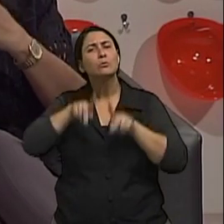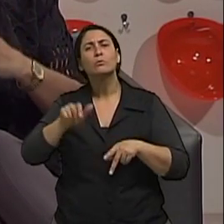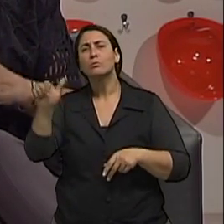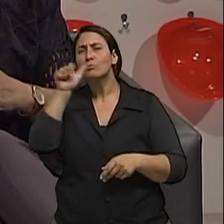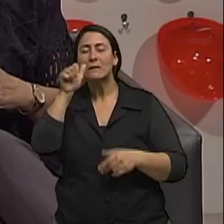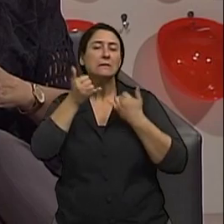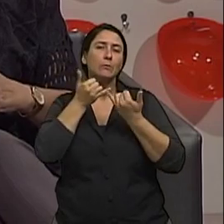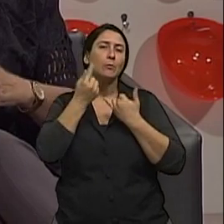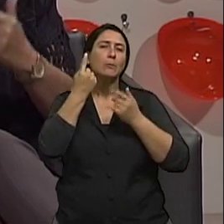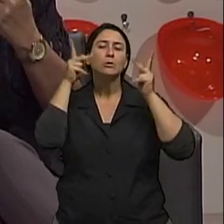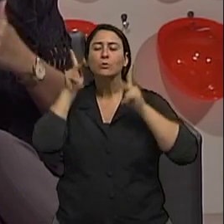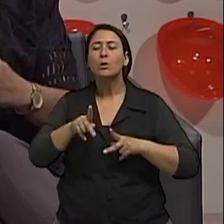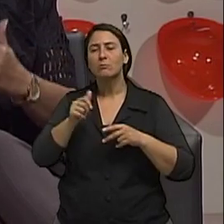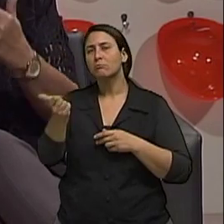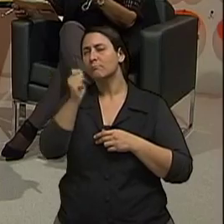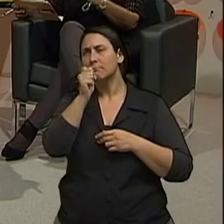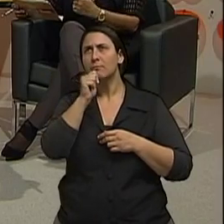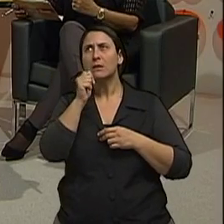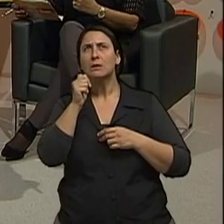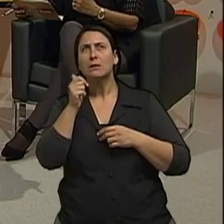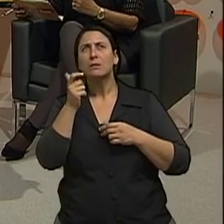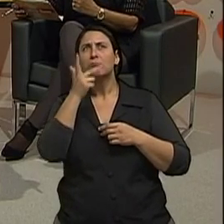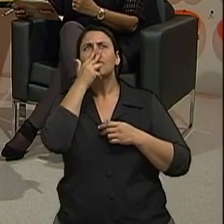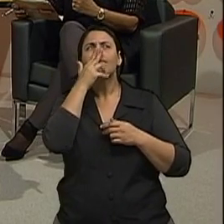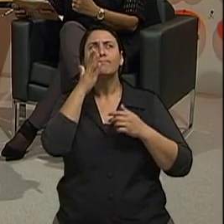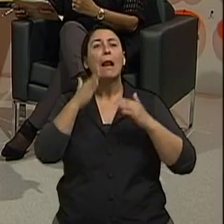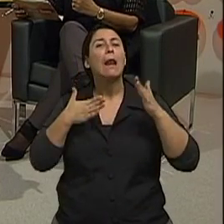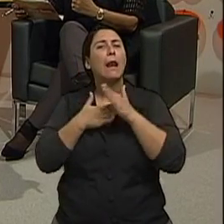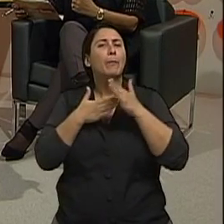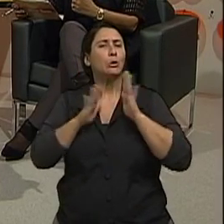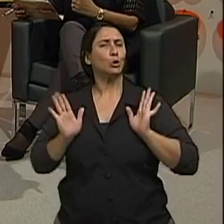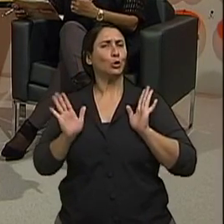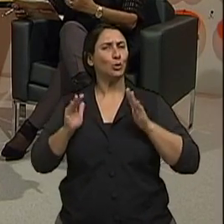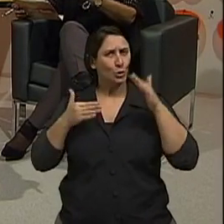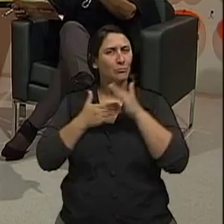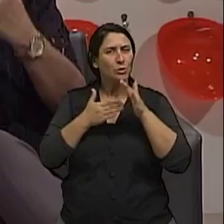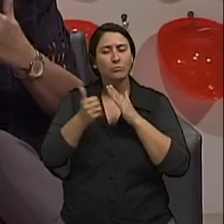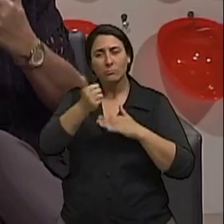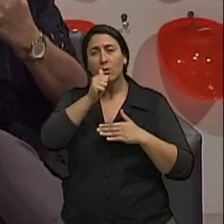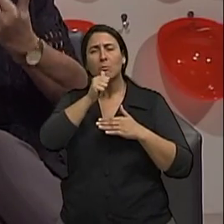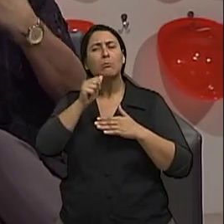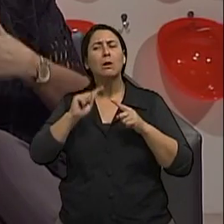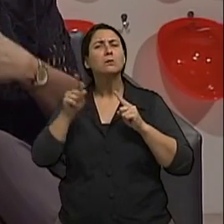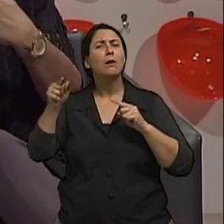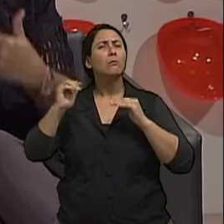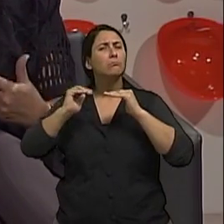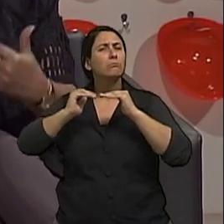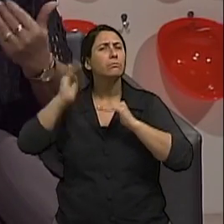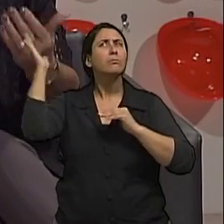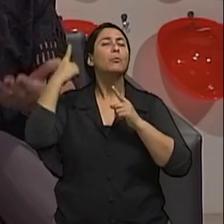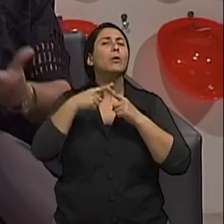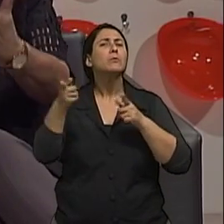ingeriu uma quantidade maior, para que ele fique mais